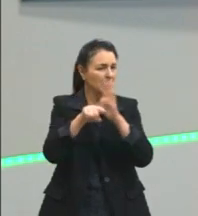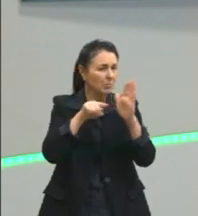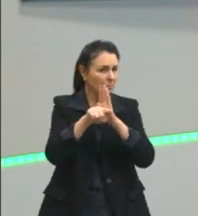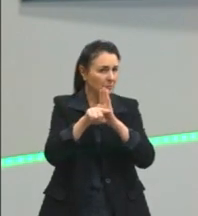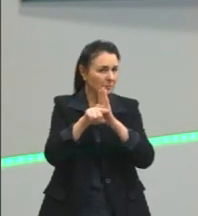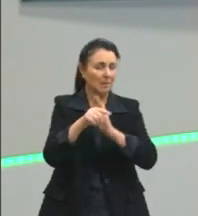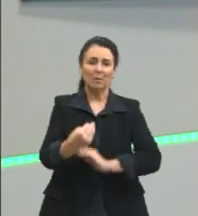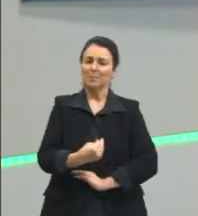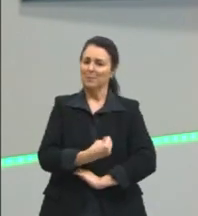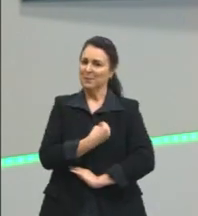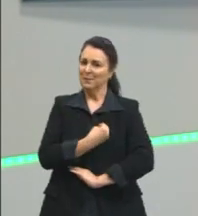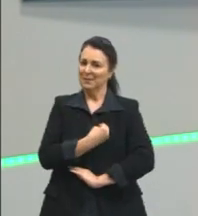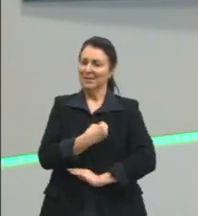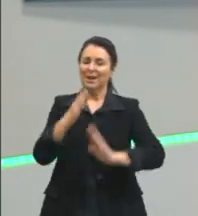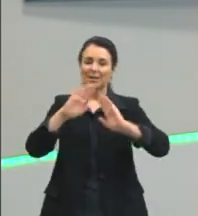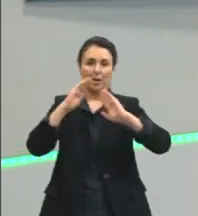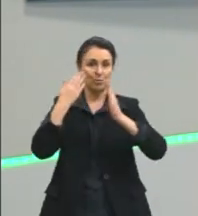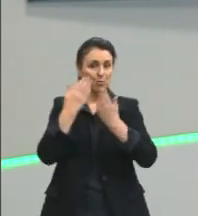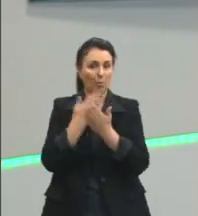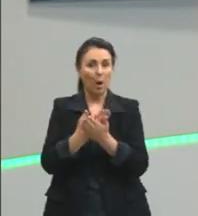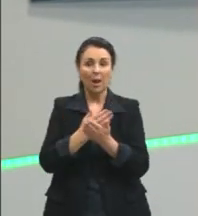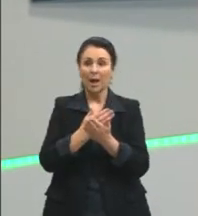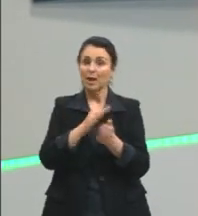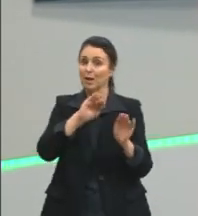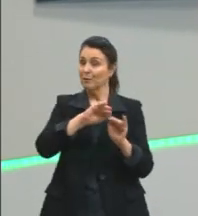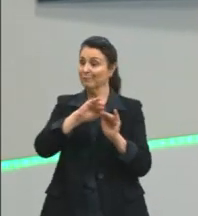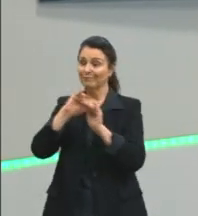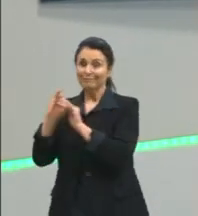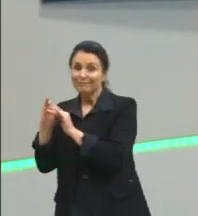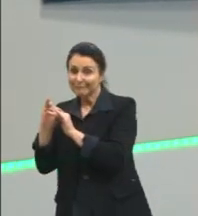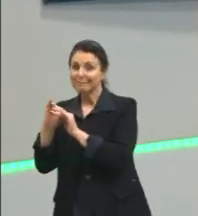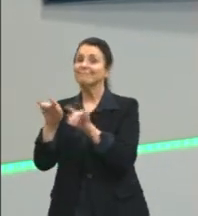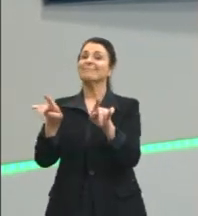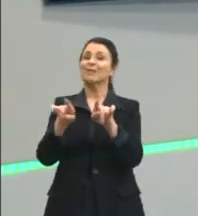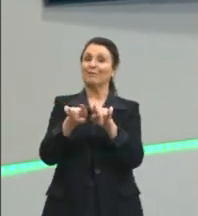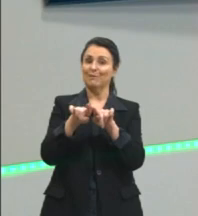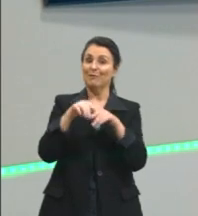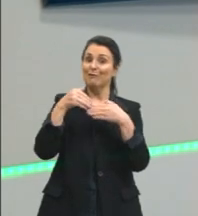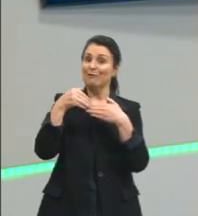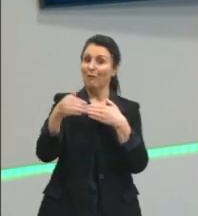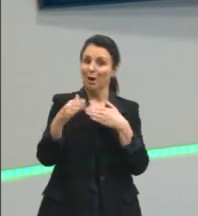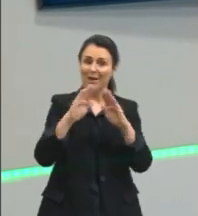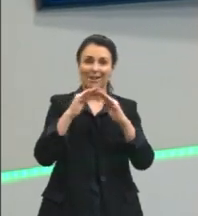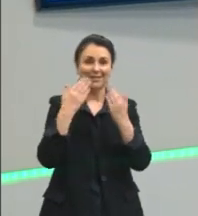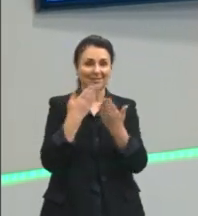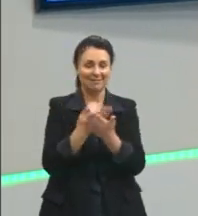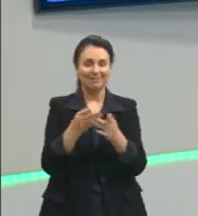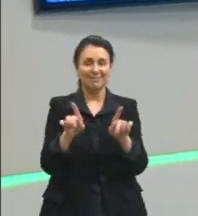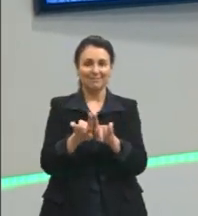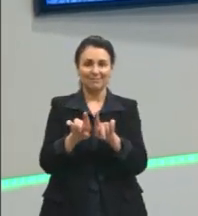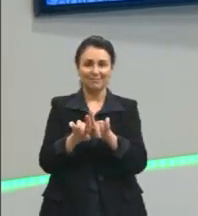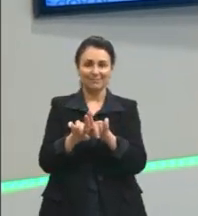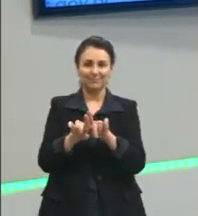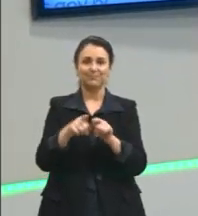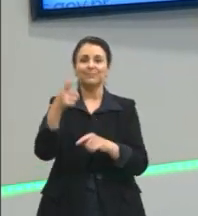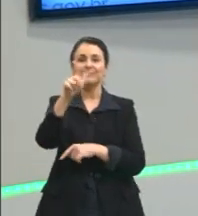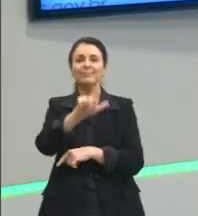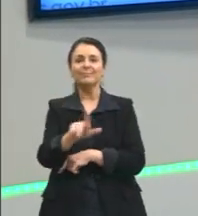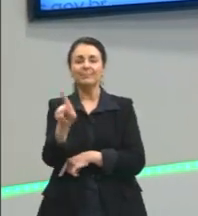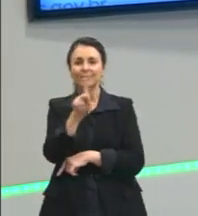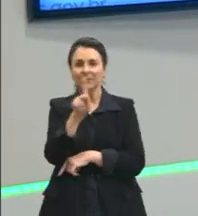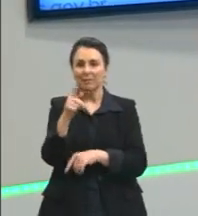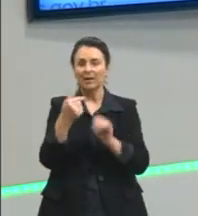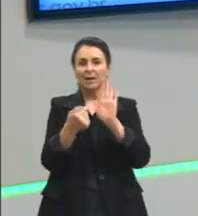só para a vida escolar, mas também para a vida. Sempre se perguntem. E eu trago aqui, novamente, então, para